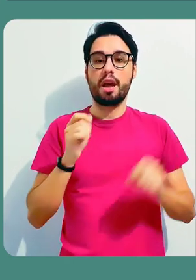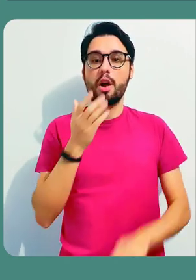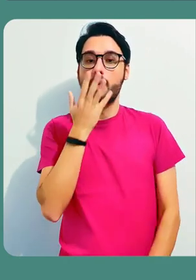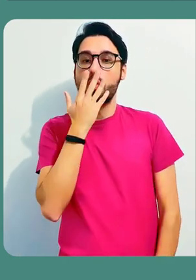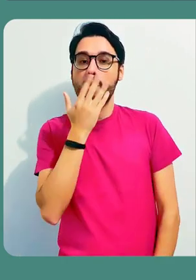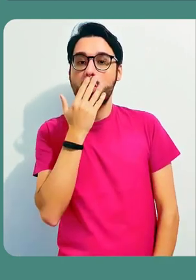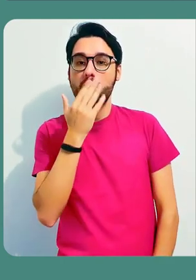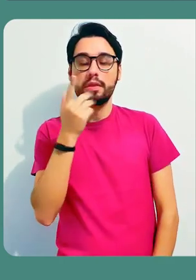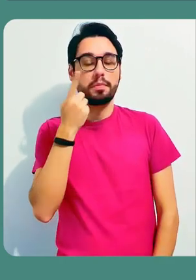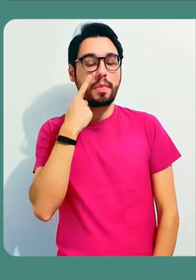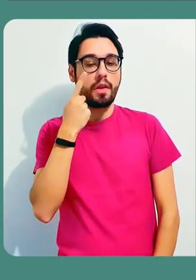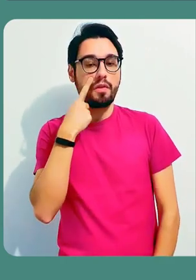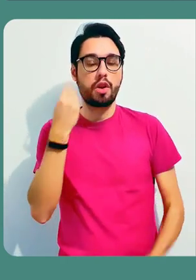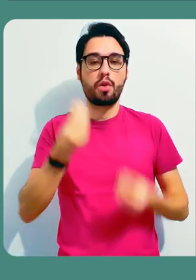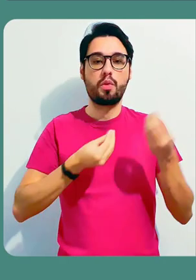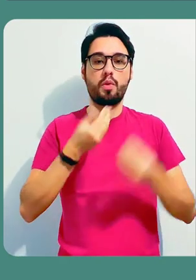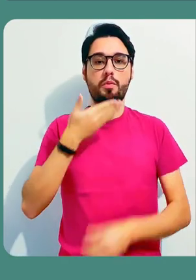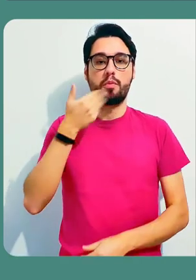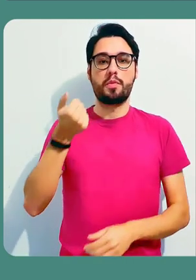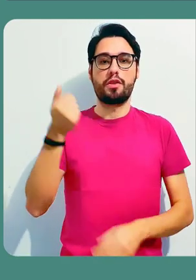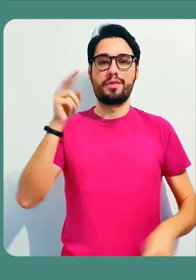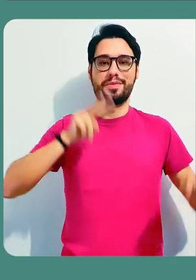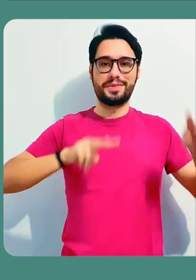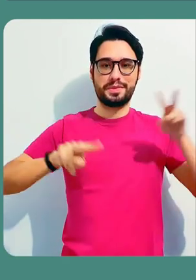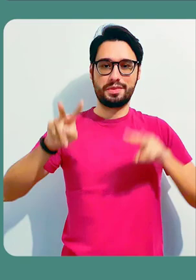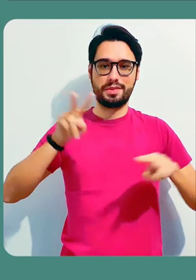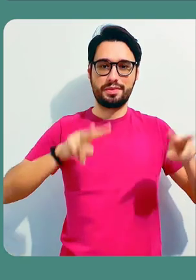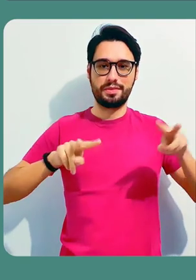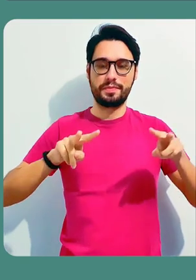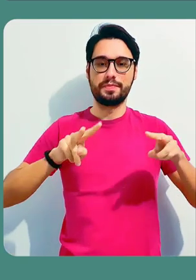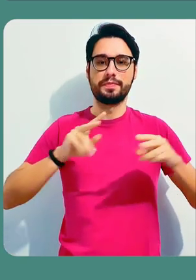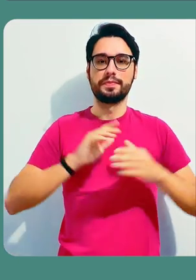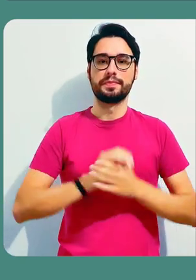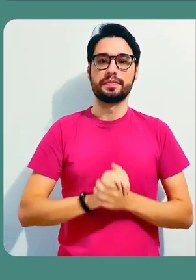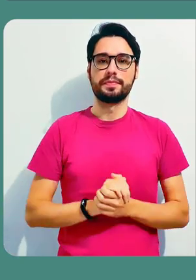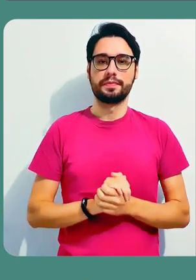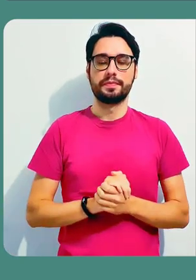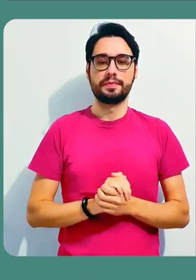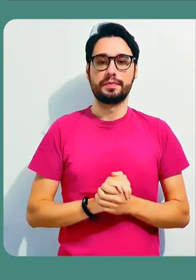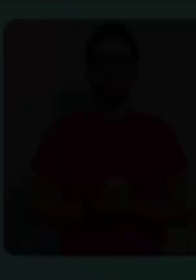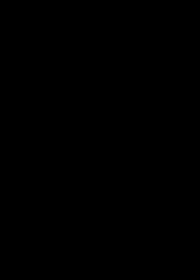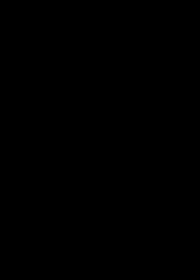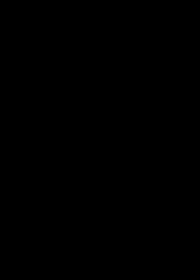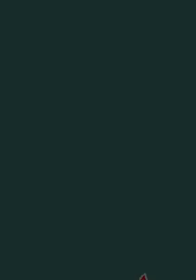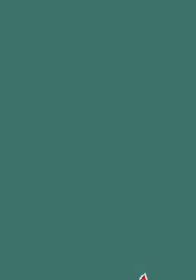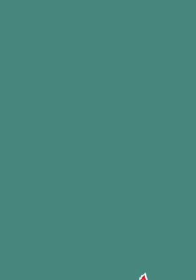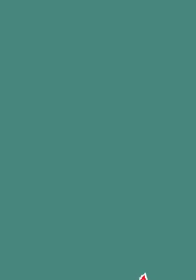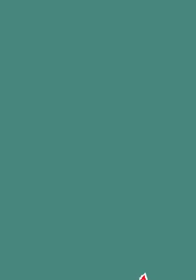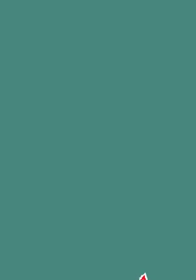editada por ele. Ele também vai fazer uma diferenciação de cores para ajudar, então, na visualização. Então,